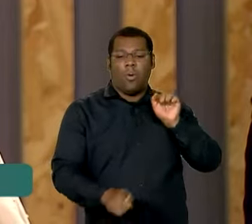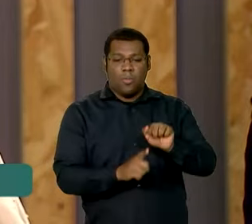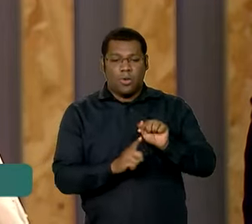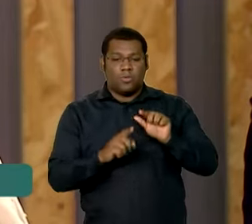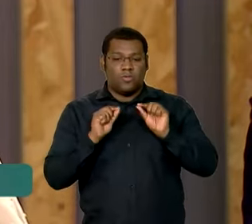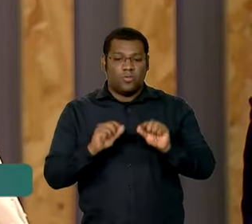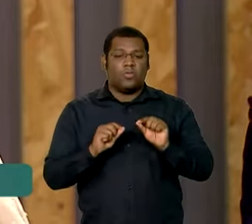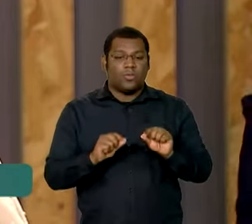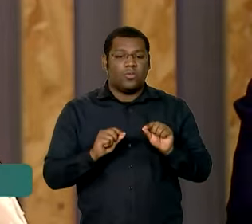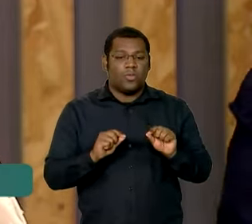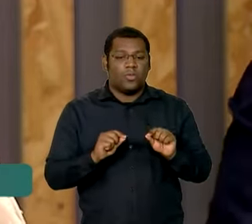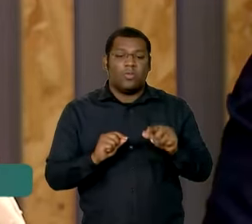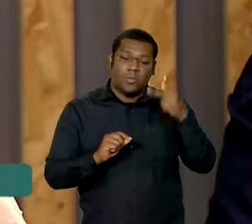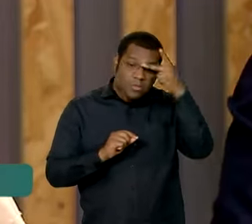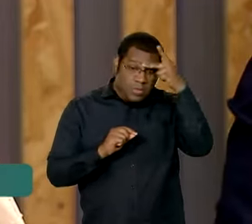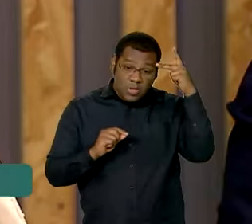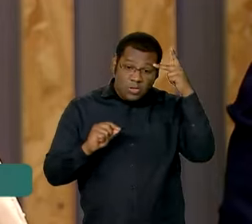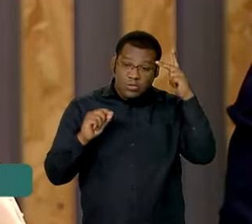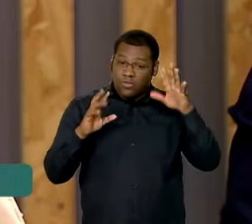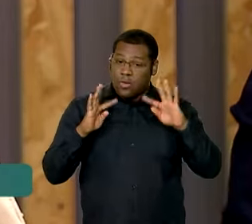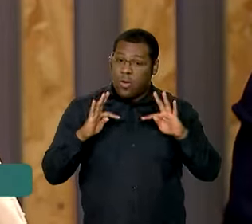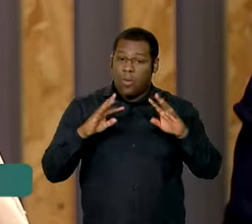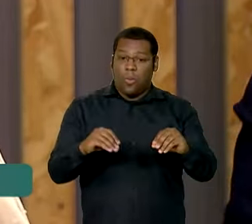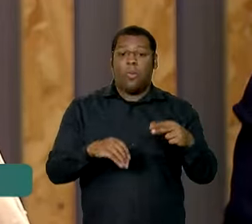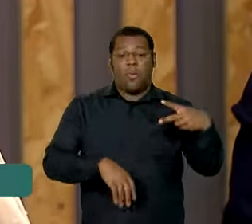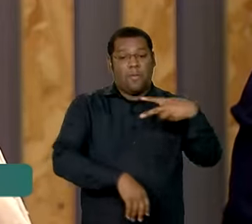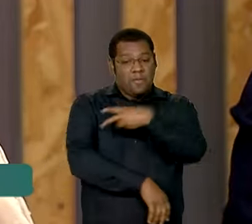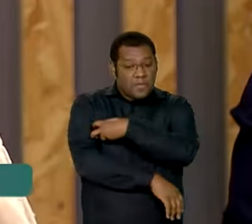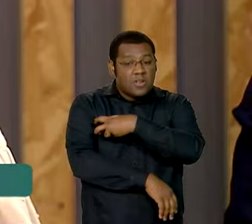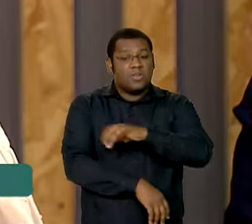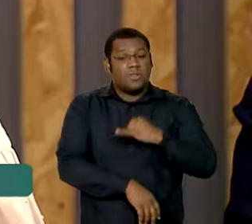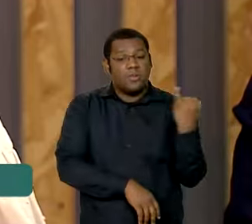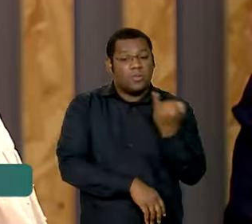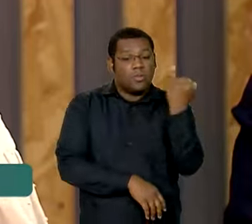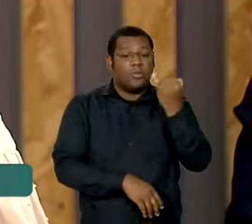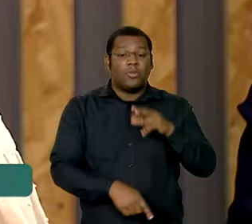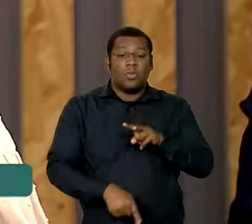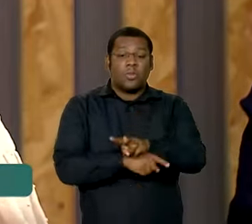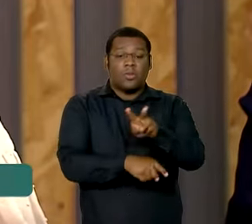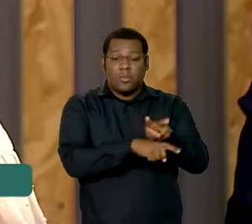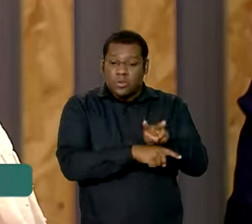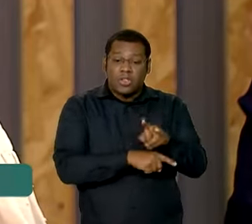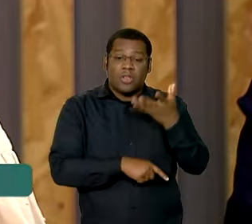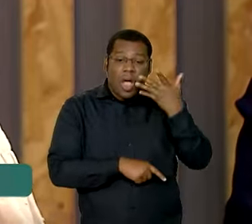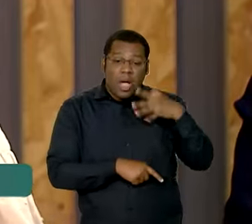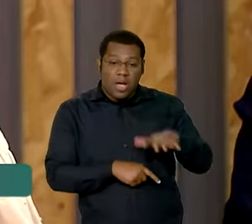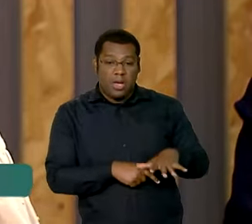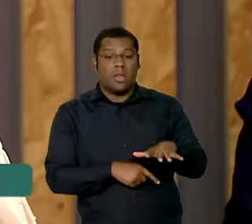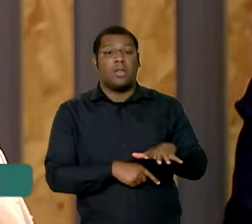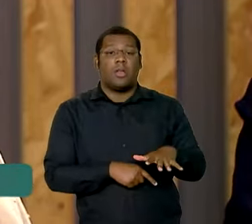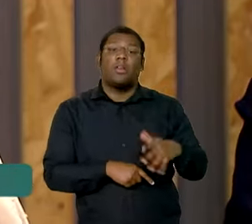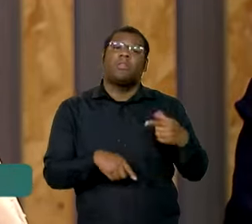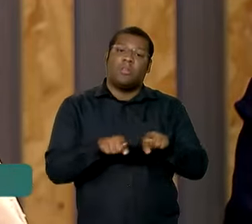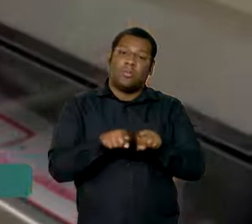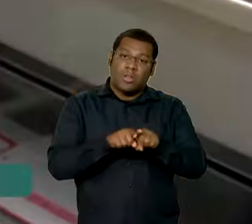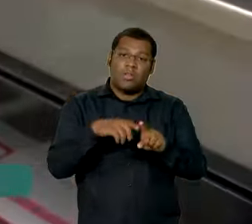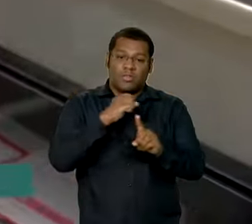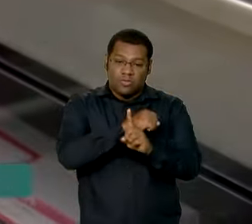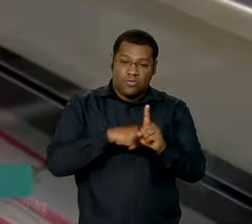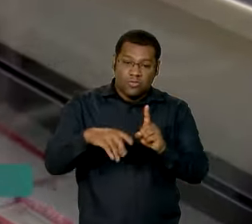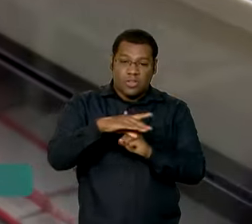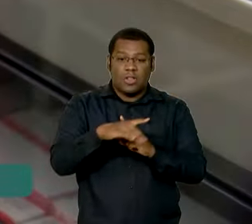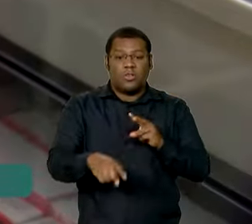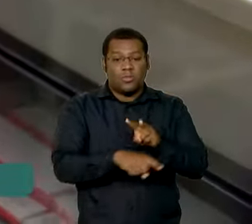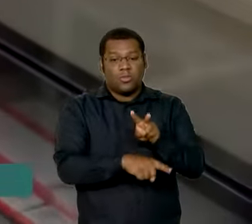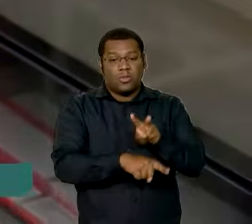as coberturas vacinais necessárias para a proteção de nossas crianças, da nossa sociedade. Em